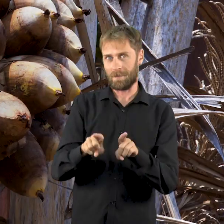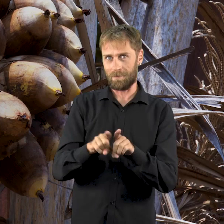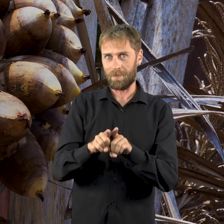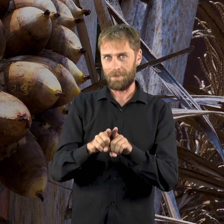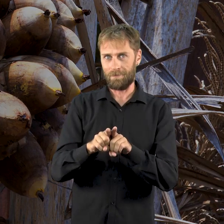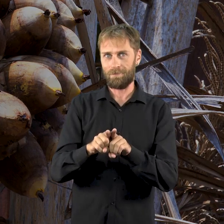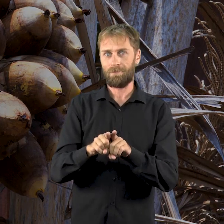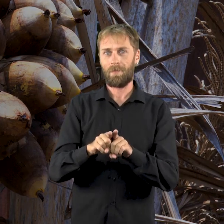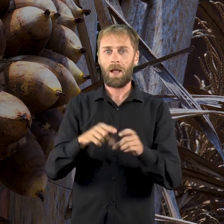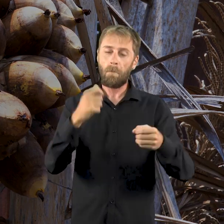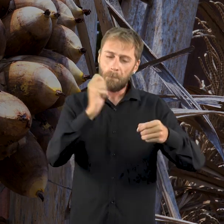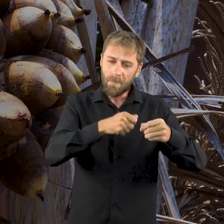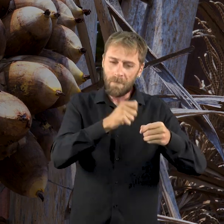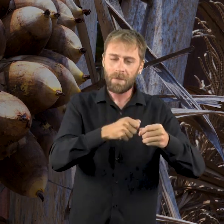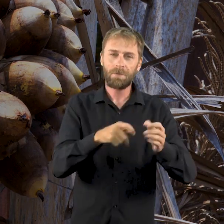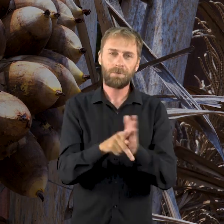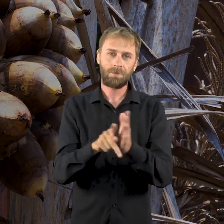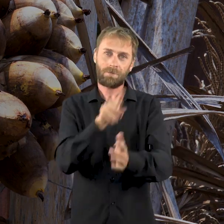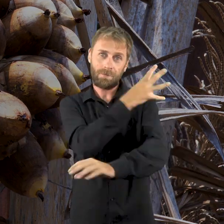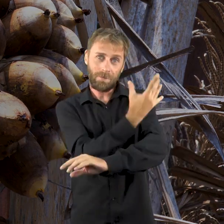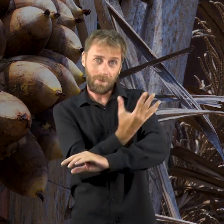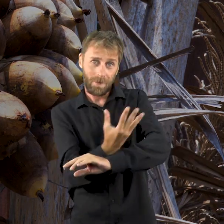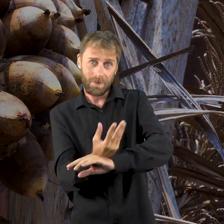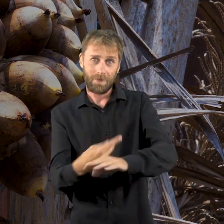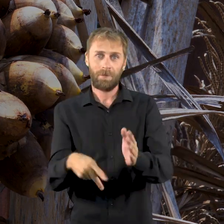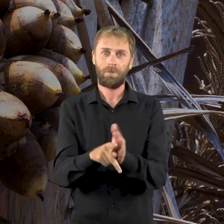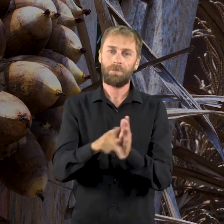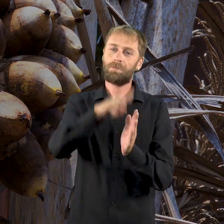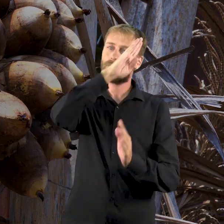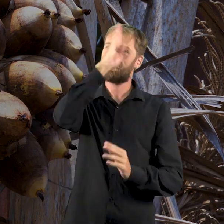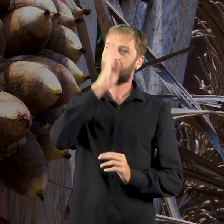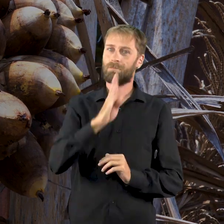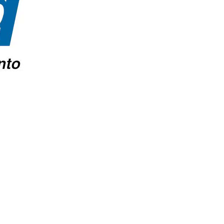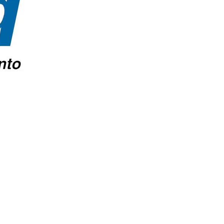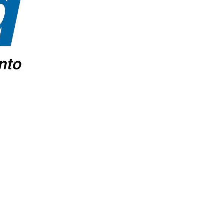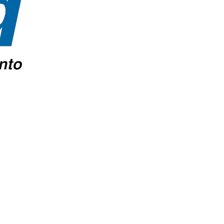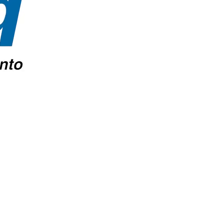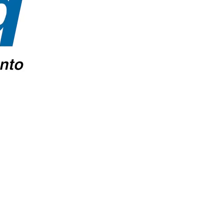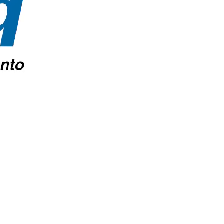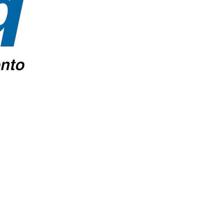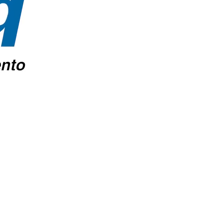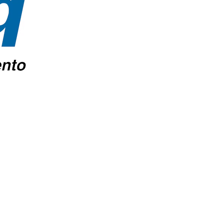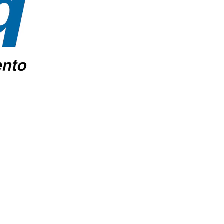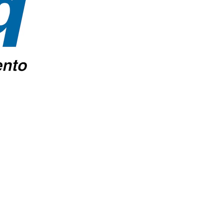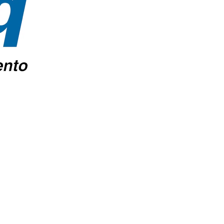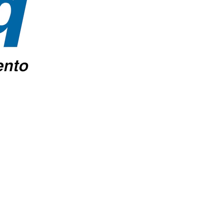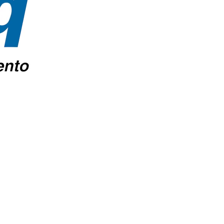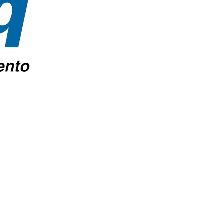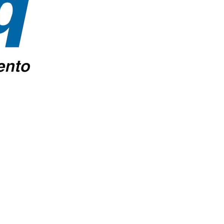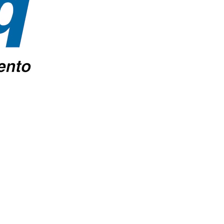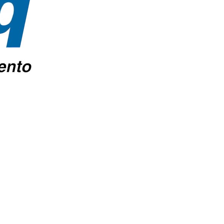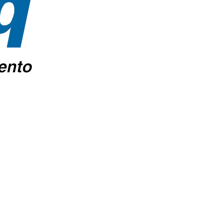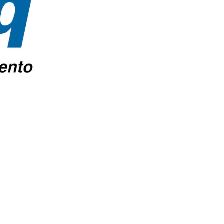Babassu. Riqueza do Cerrado. Patrimônio do Brasil. isso. Paração A gente